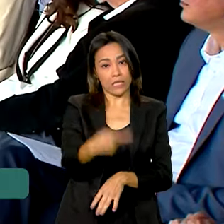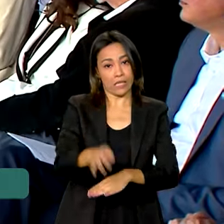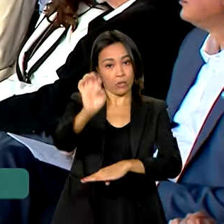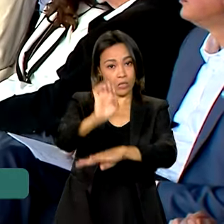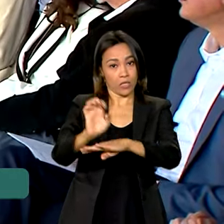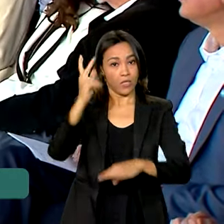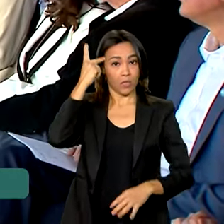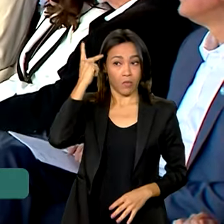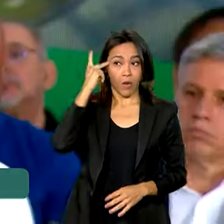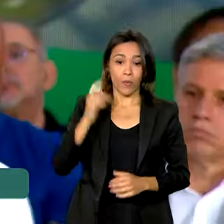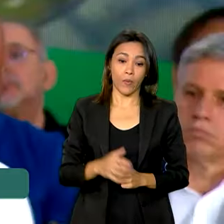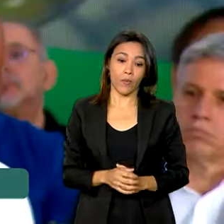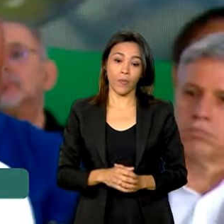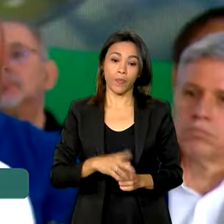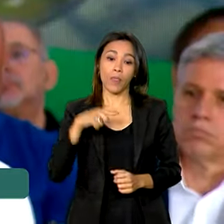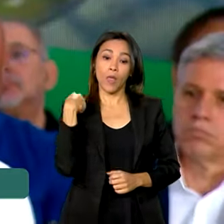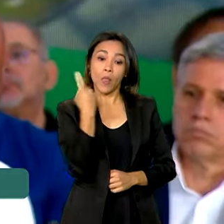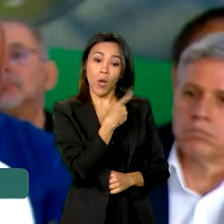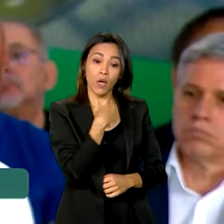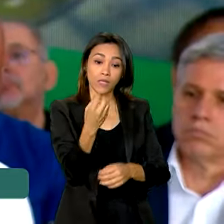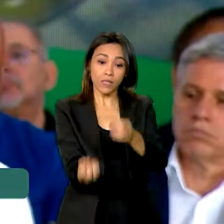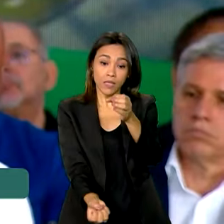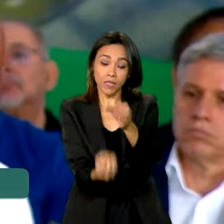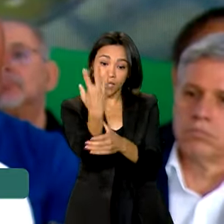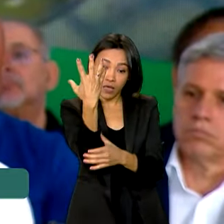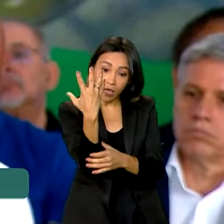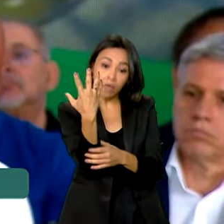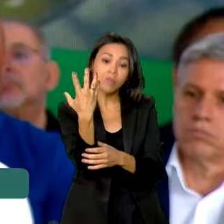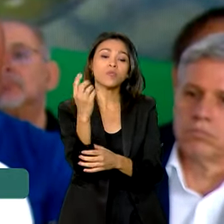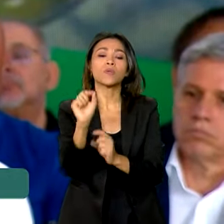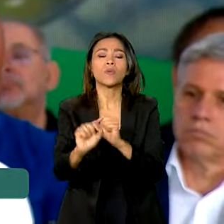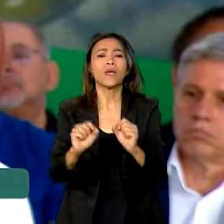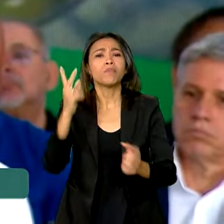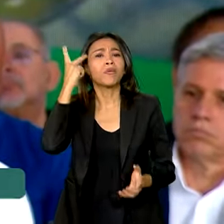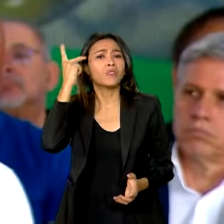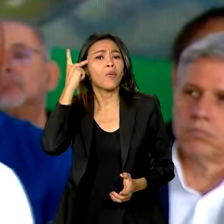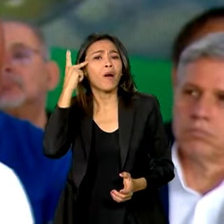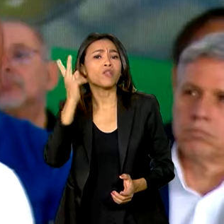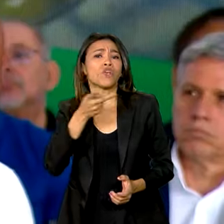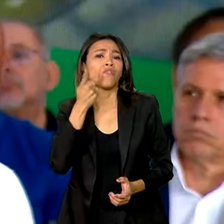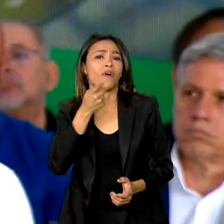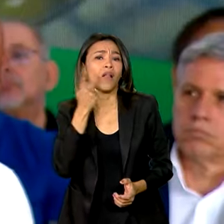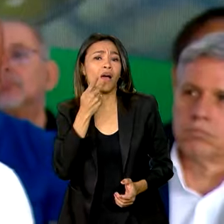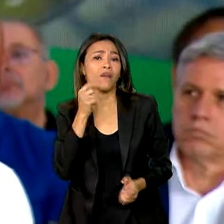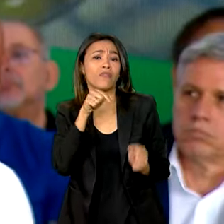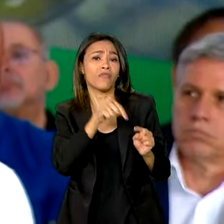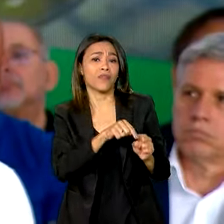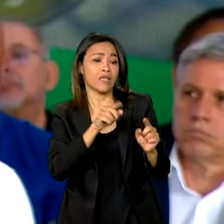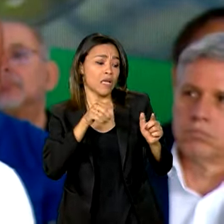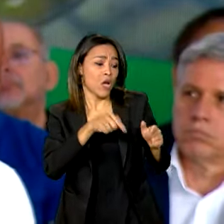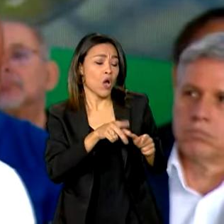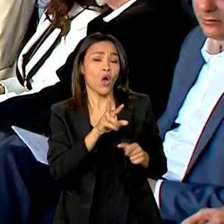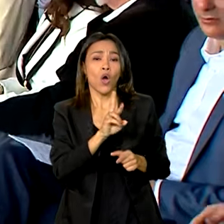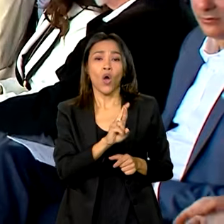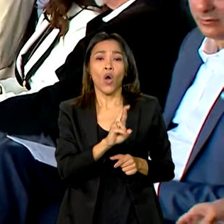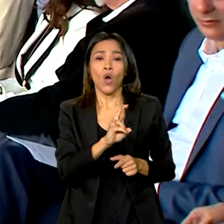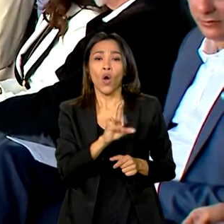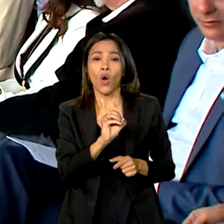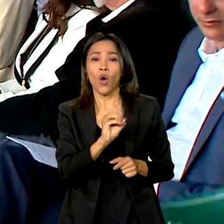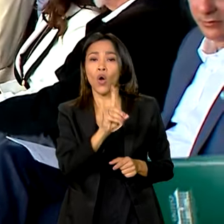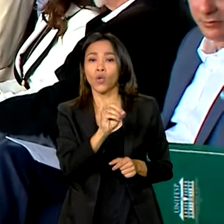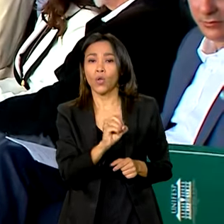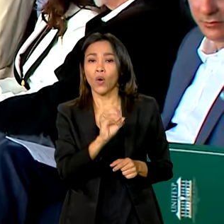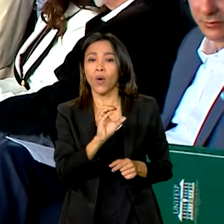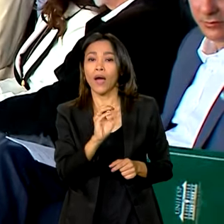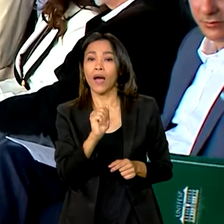Nós criamos a ideia do anel universitário, porque São Paulo só falava do rodoanel. Era rodoanel para cá, rodoanel para lá, até